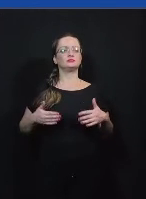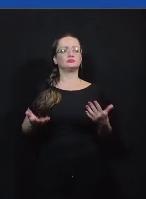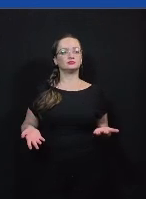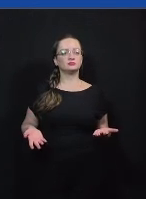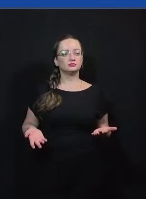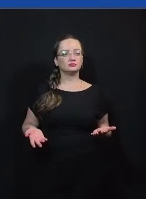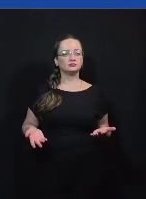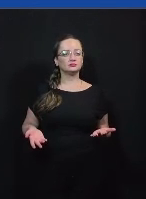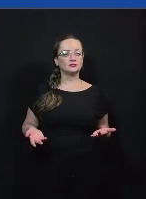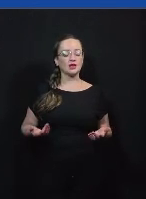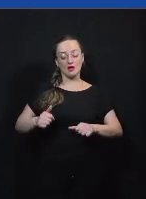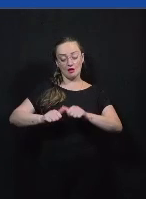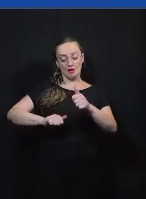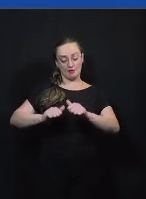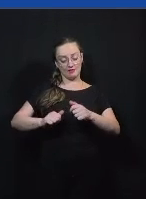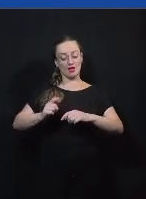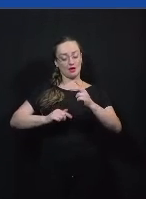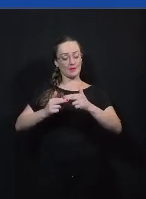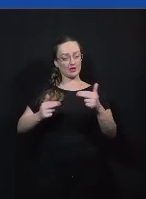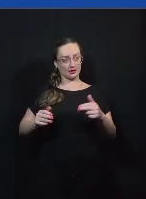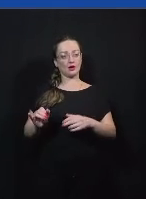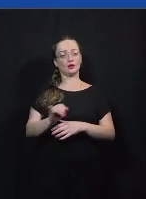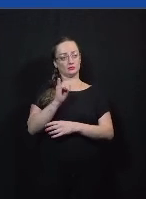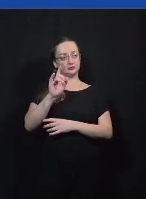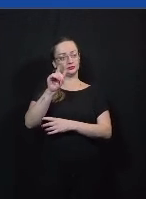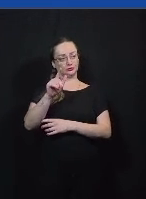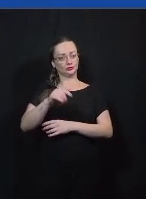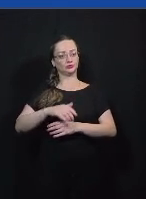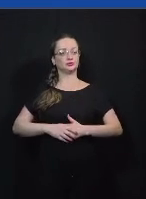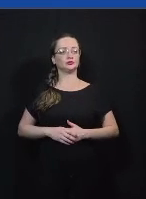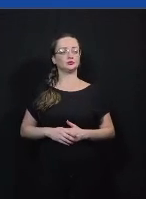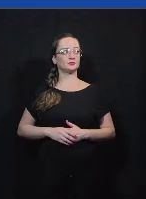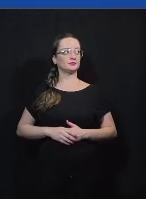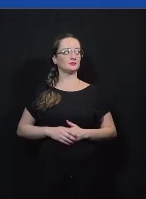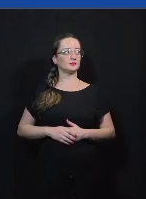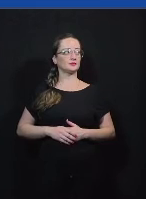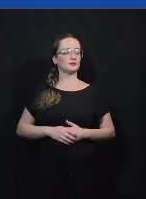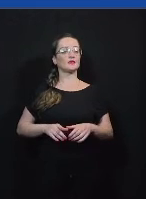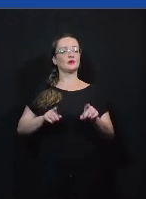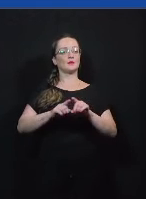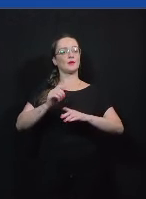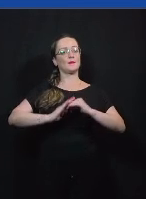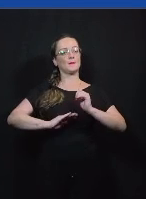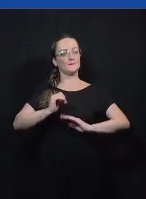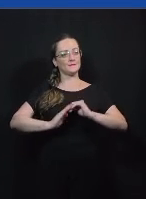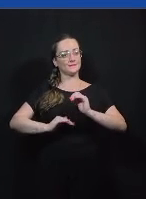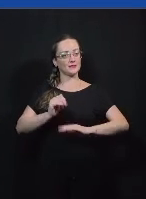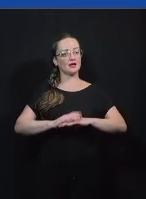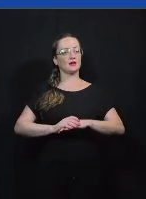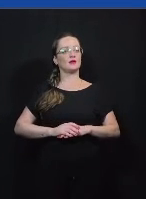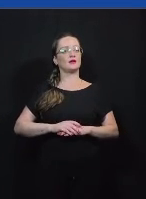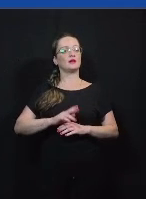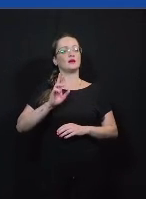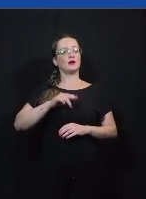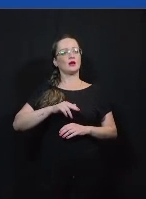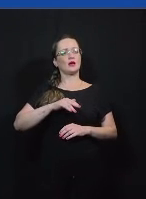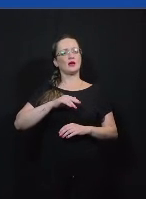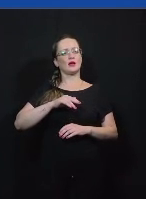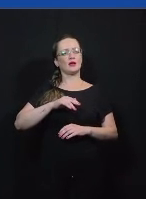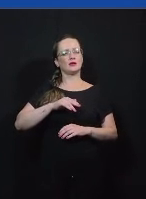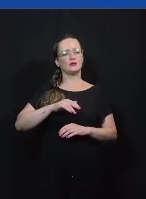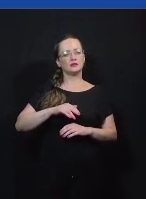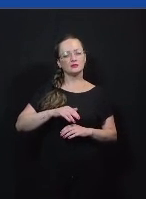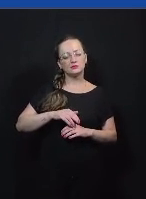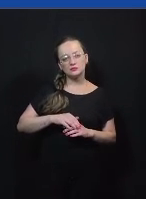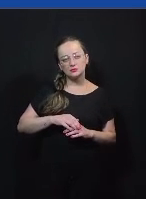qualidades materiais é algo bem importante e requer um pouco de prática mas é bem útil não só para debates mas